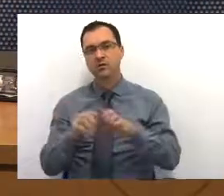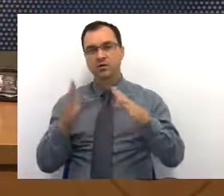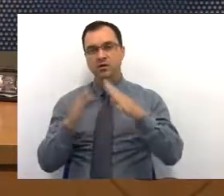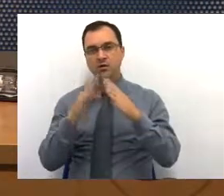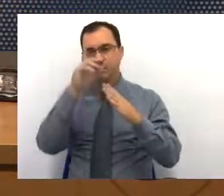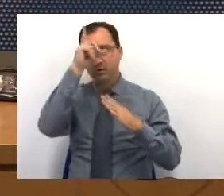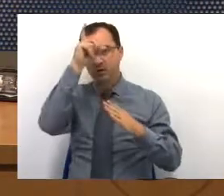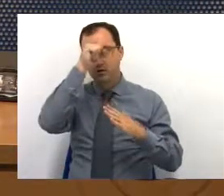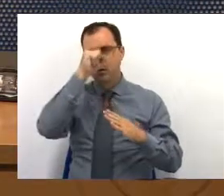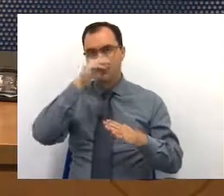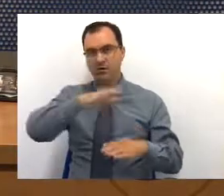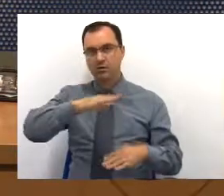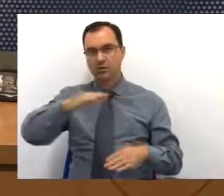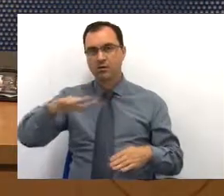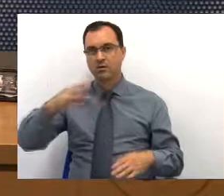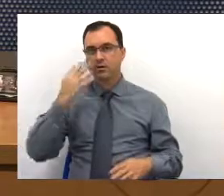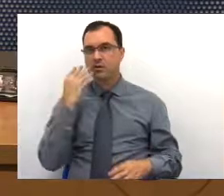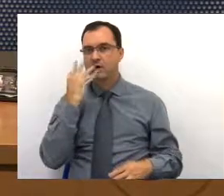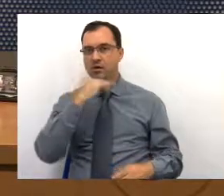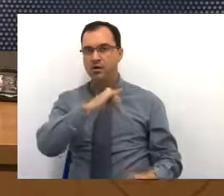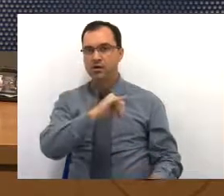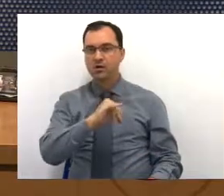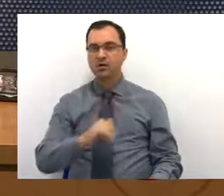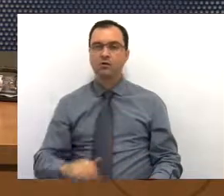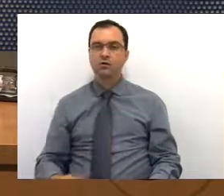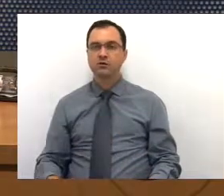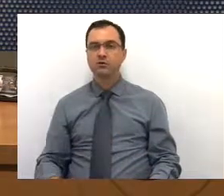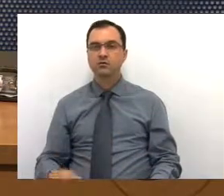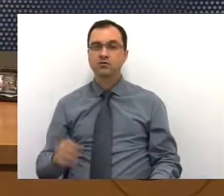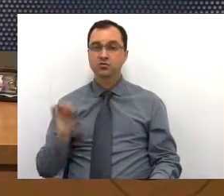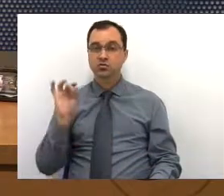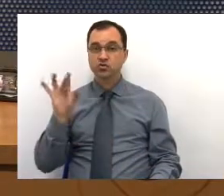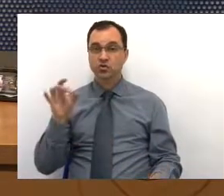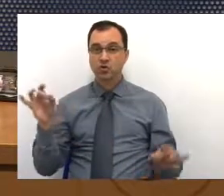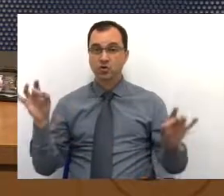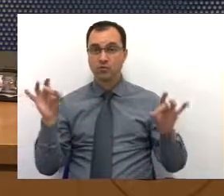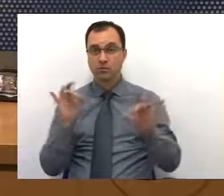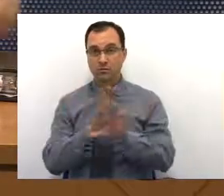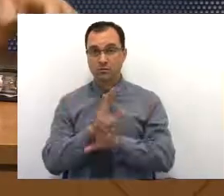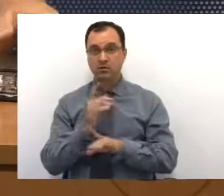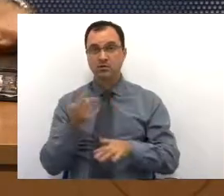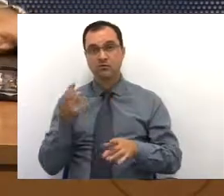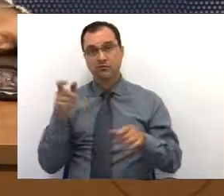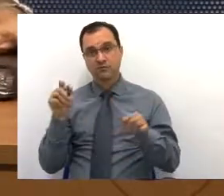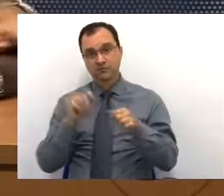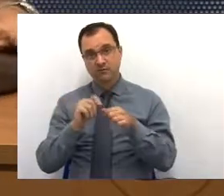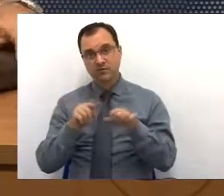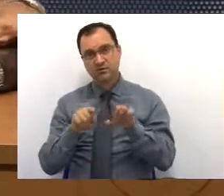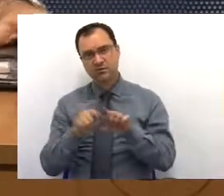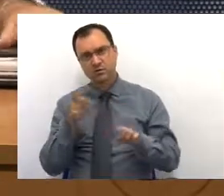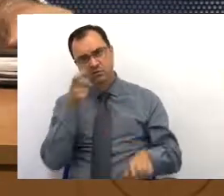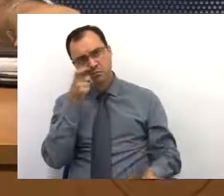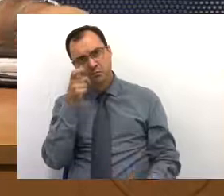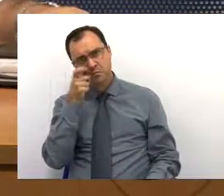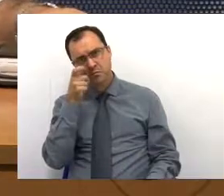Criança. Então, só completando. Fazer também uma observação que